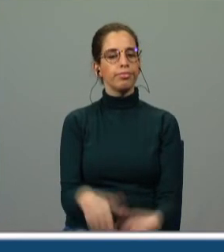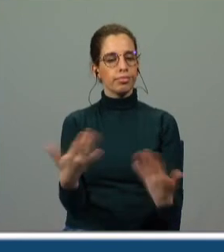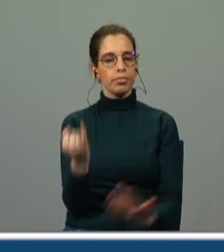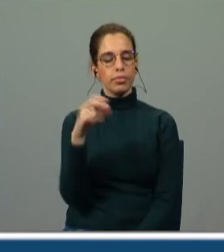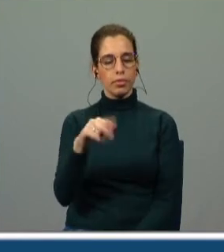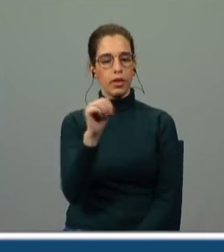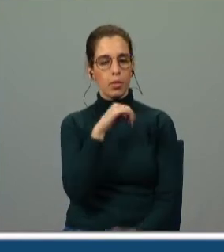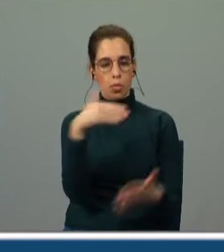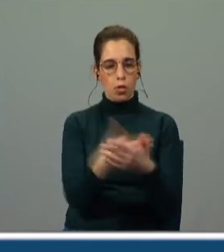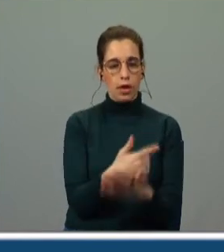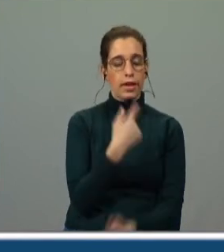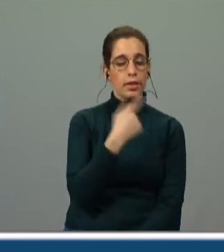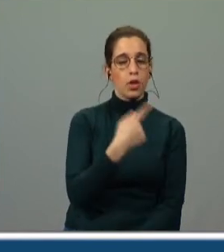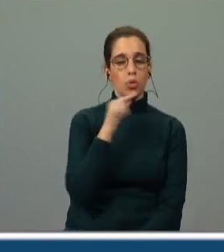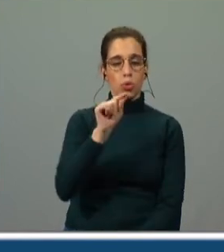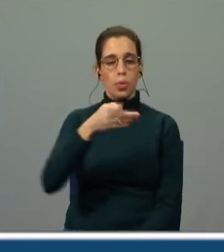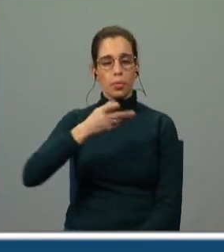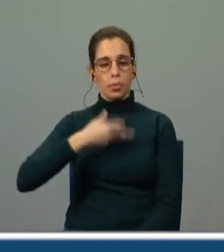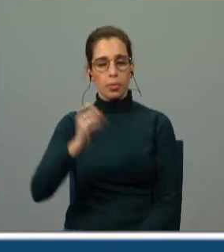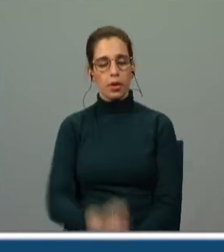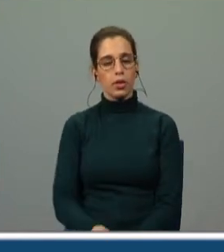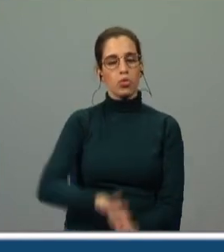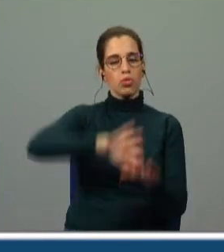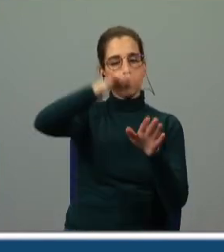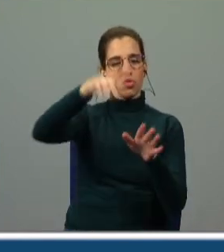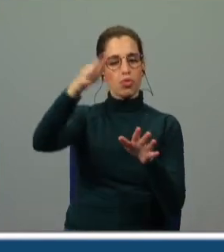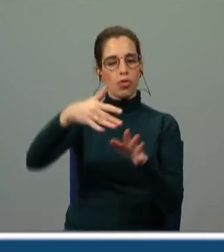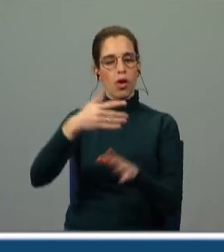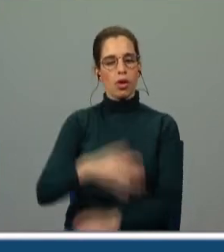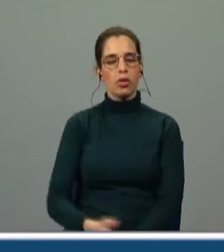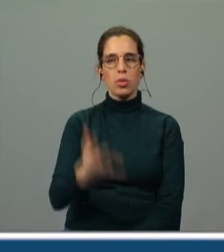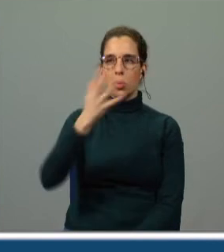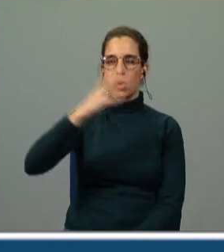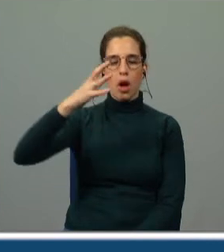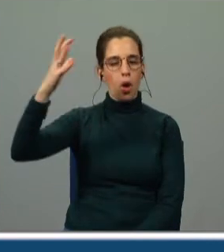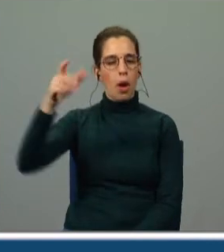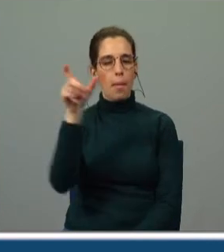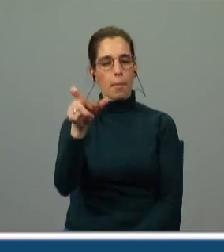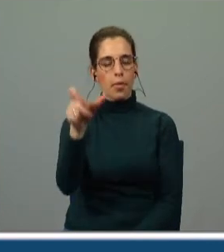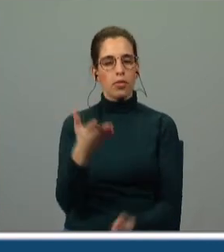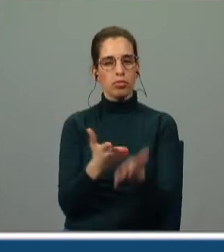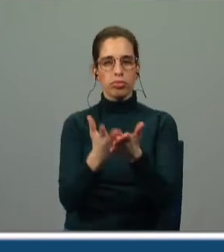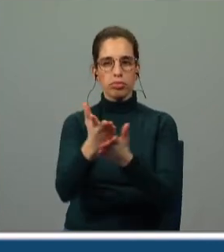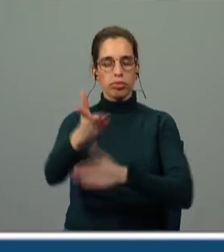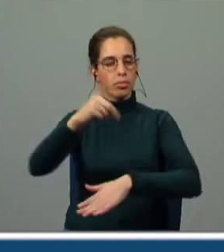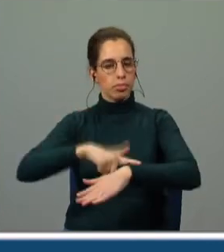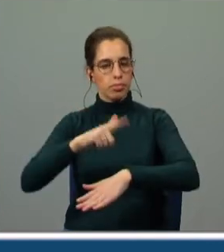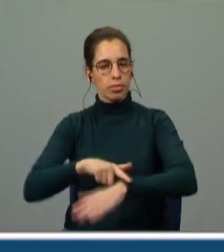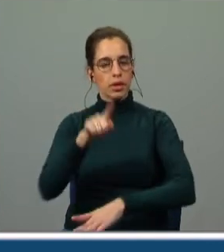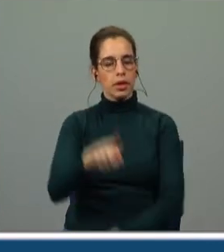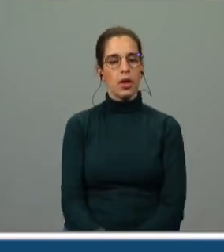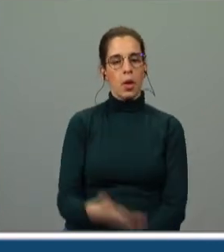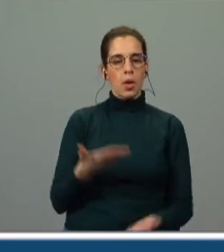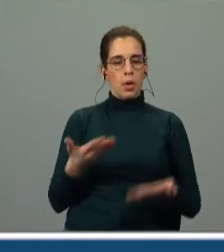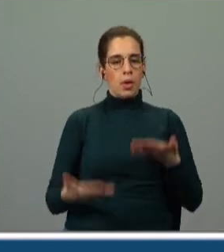Inês morre a dizer o nome de Pedro os vales ecoaram essa palavra durante muito tempo e depois temos ali uma